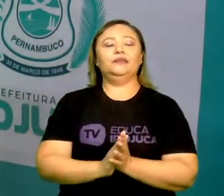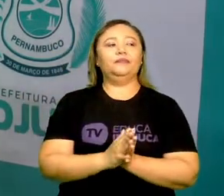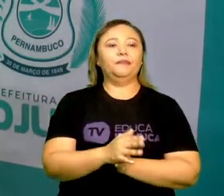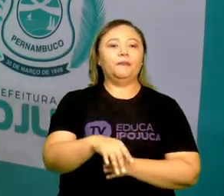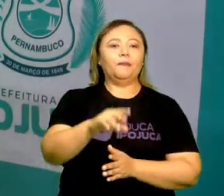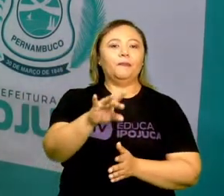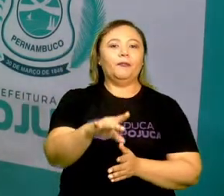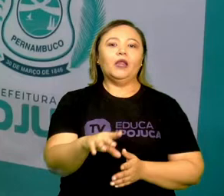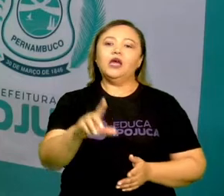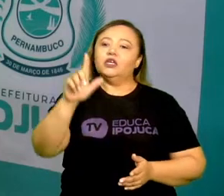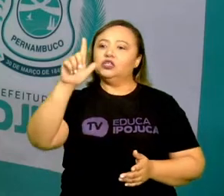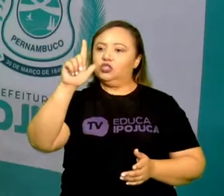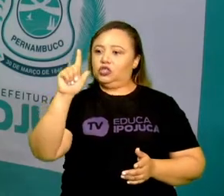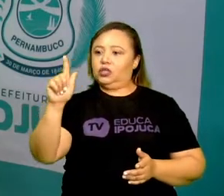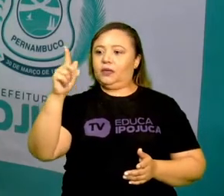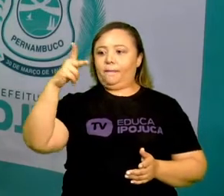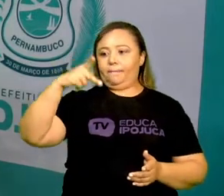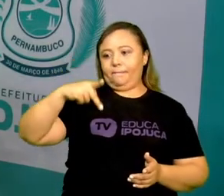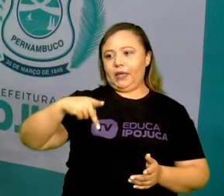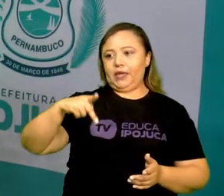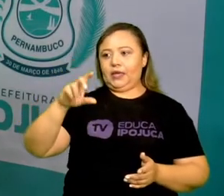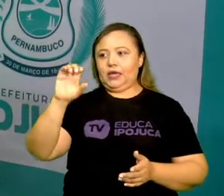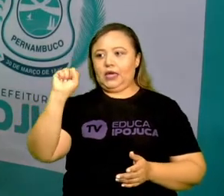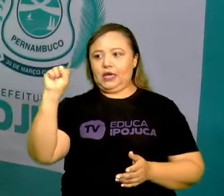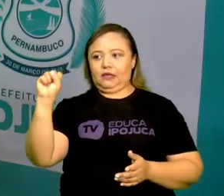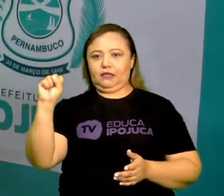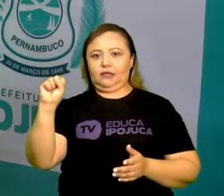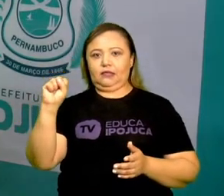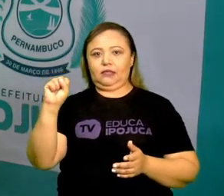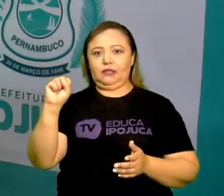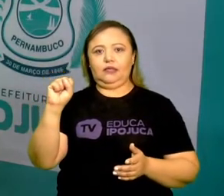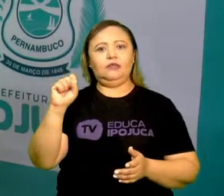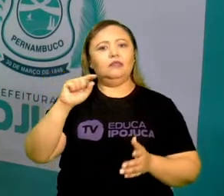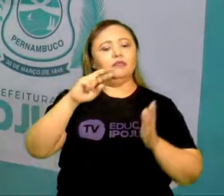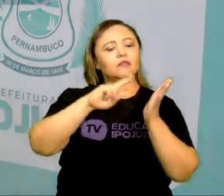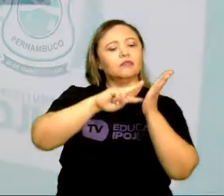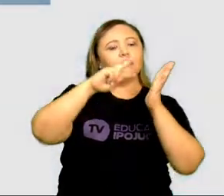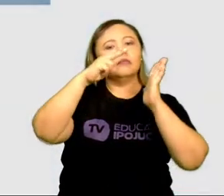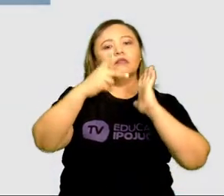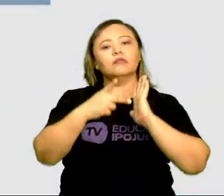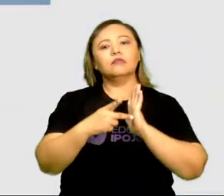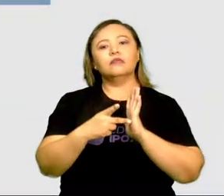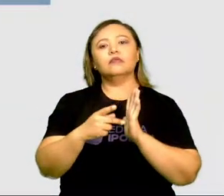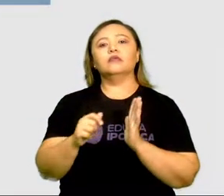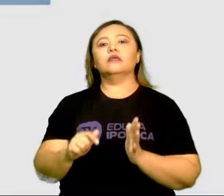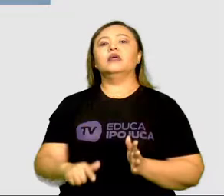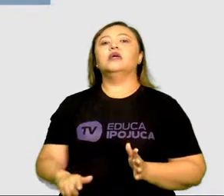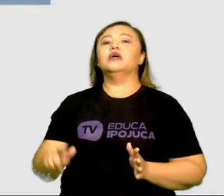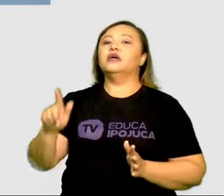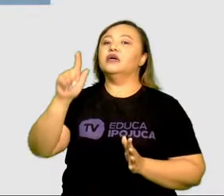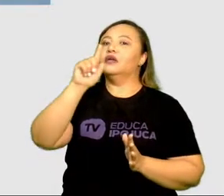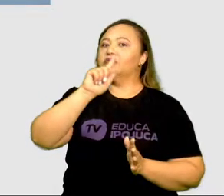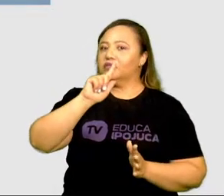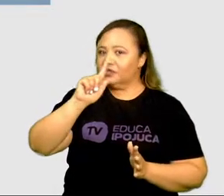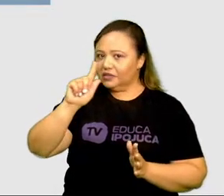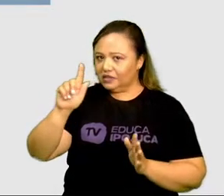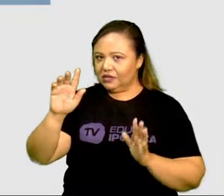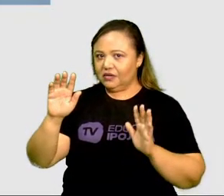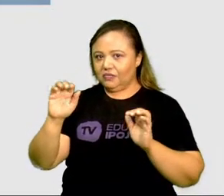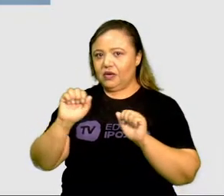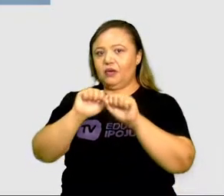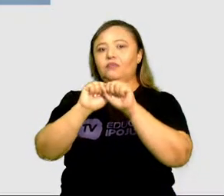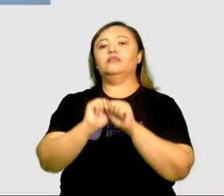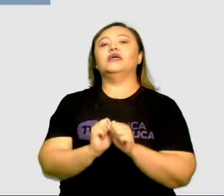a palavra GPS? O que significa isso? Ele é o sistema global de posicionamento,